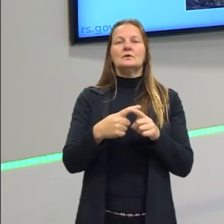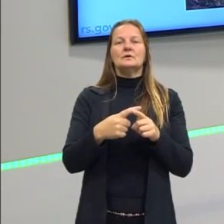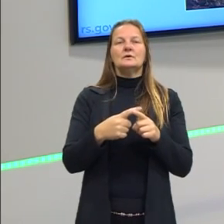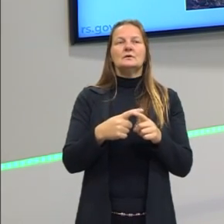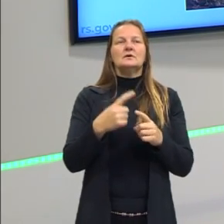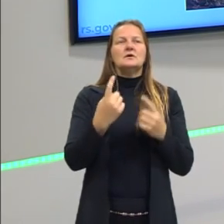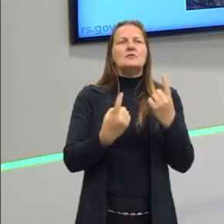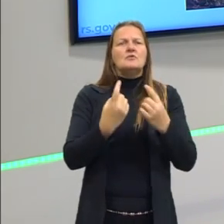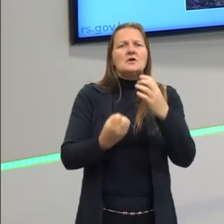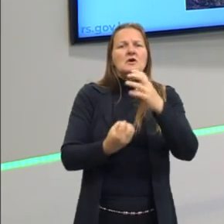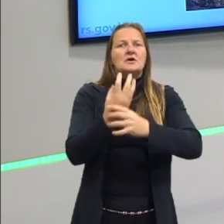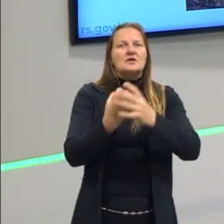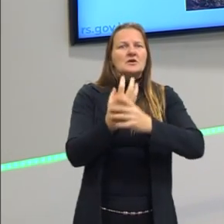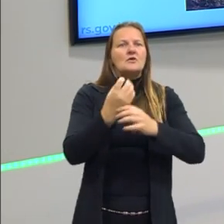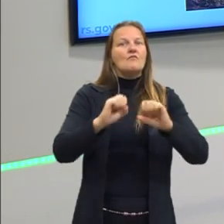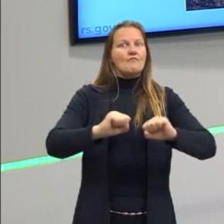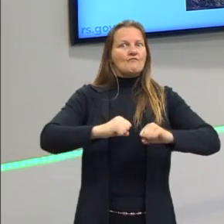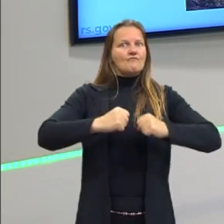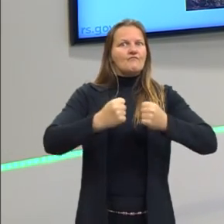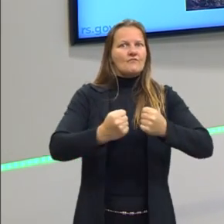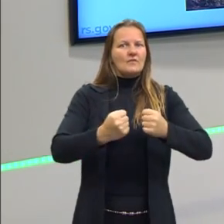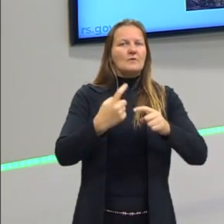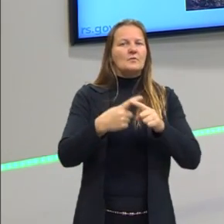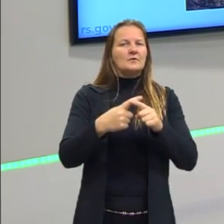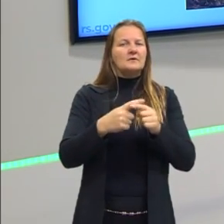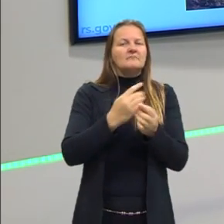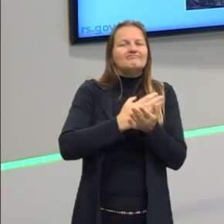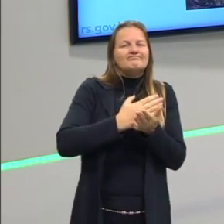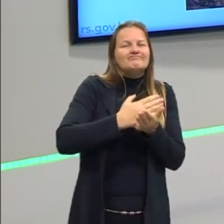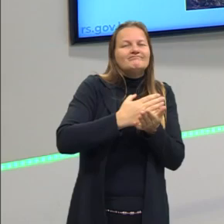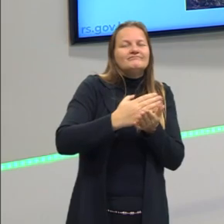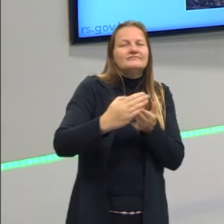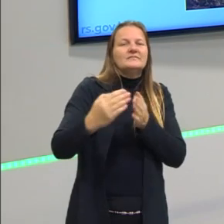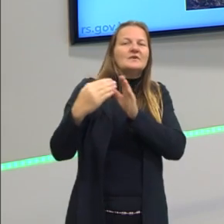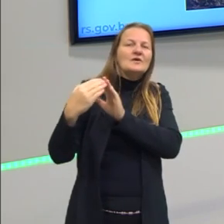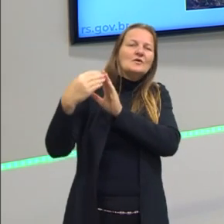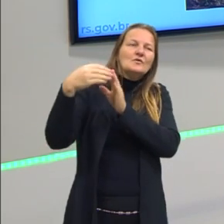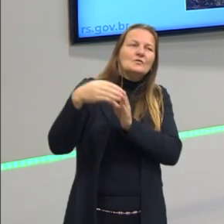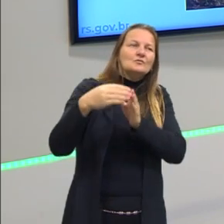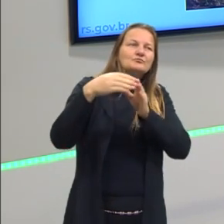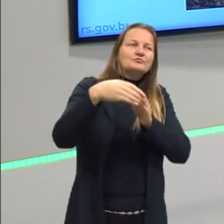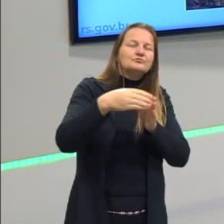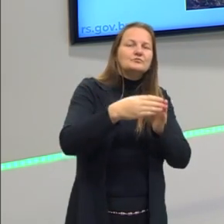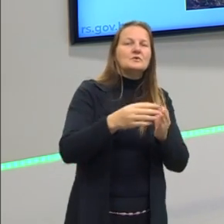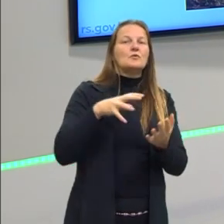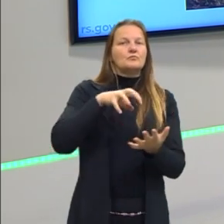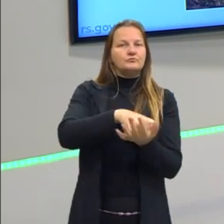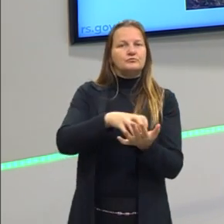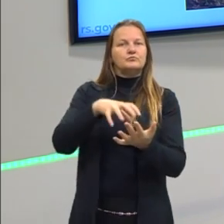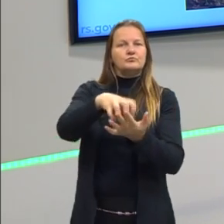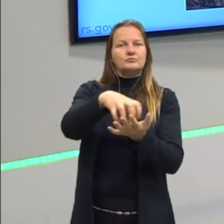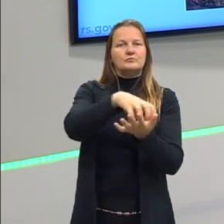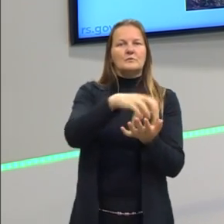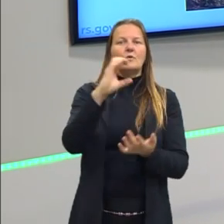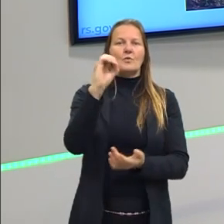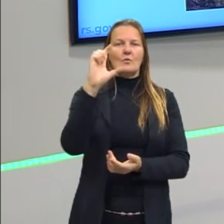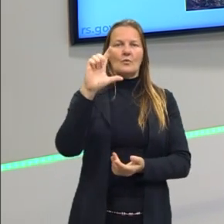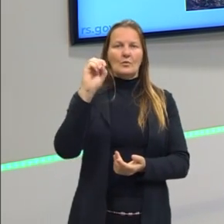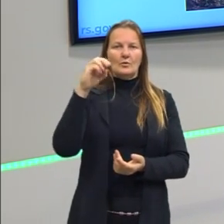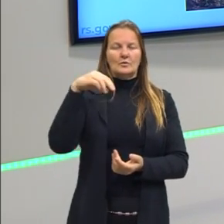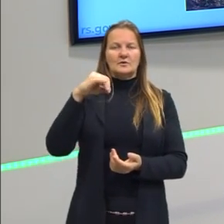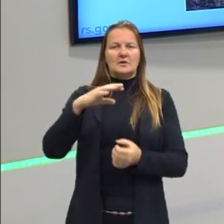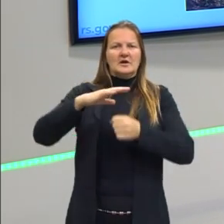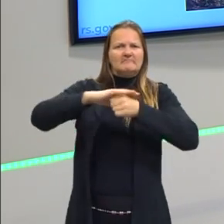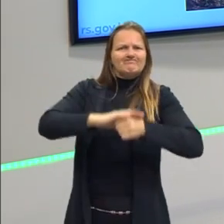criam muita força exatamente a partir das navegações e do colonialismo, para justificar a dominação